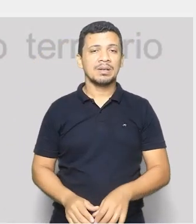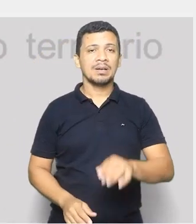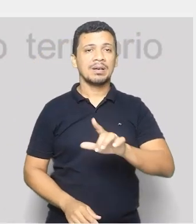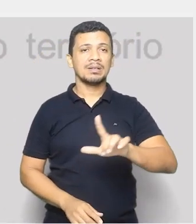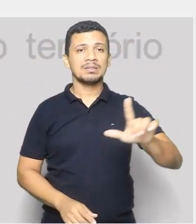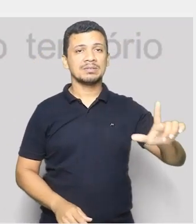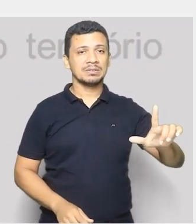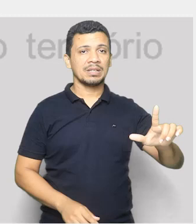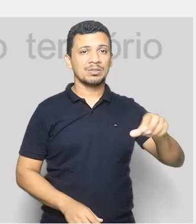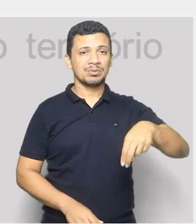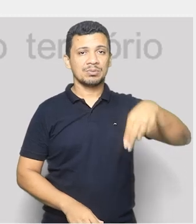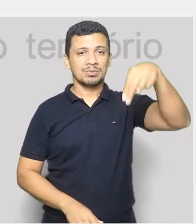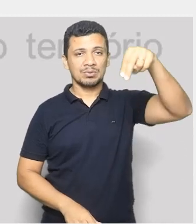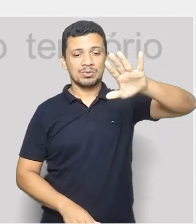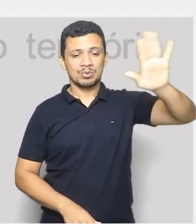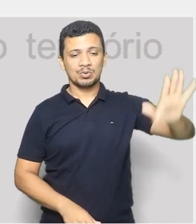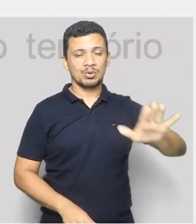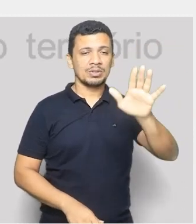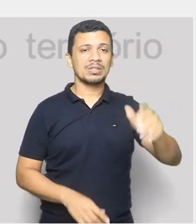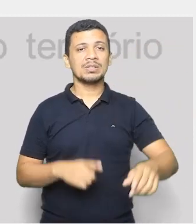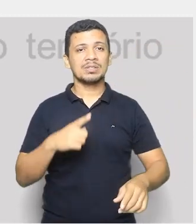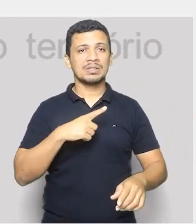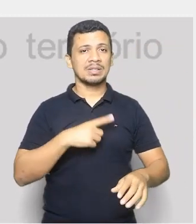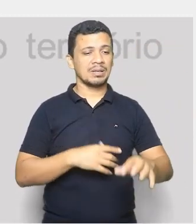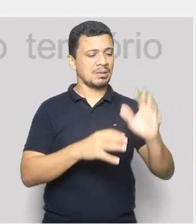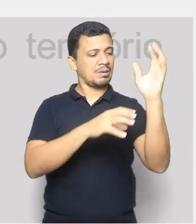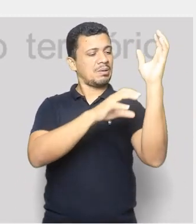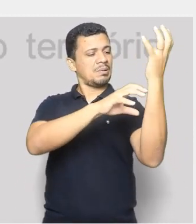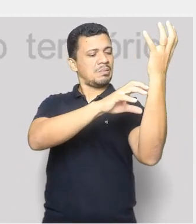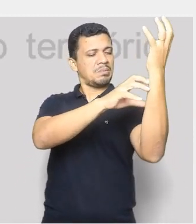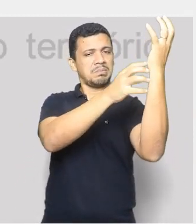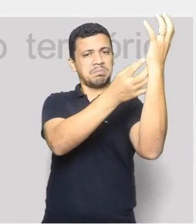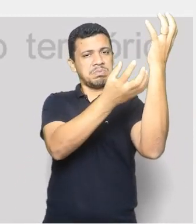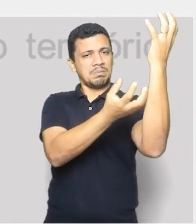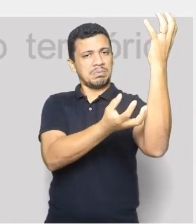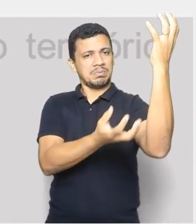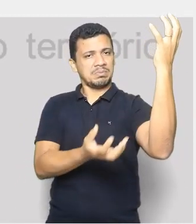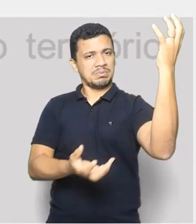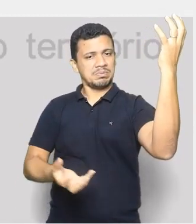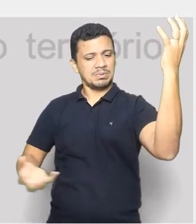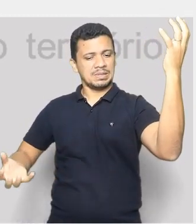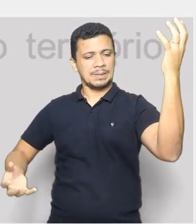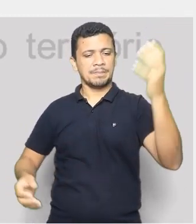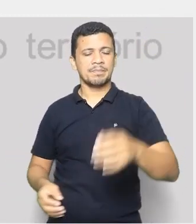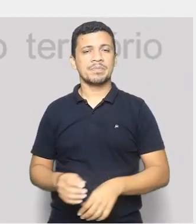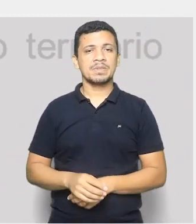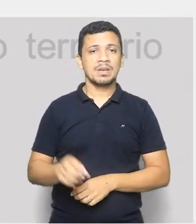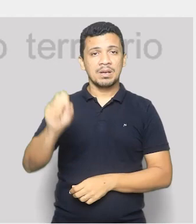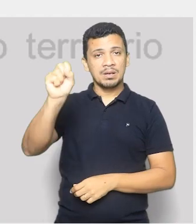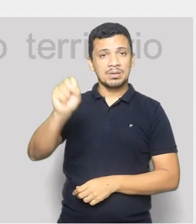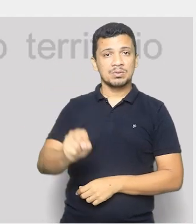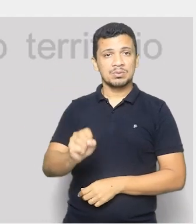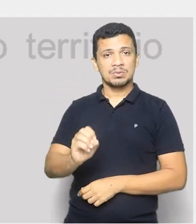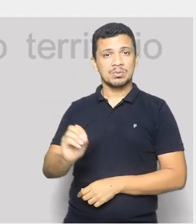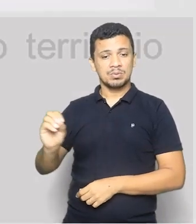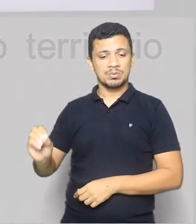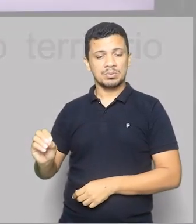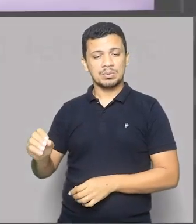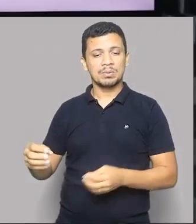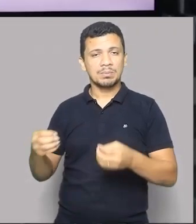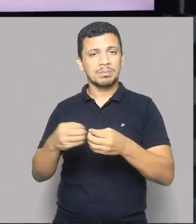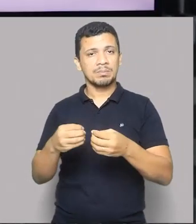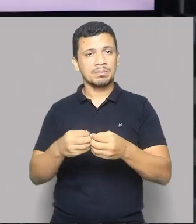querida e famosa caatinga, que daqui a pouco nós iremos caracterizar, ao sudoeste com o pantanal, e aí é